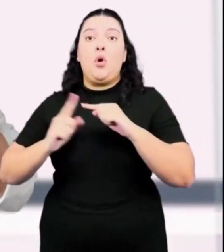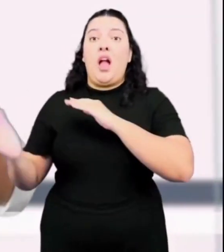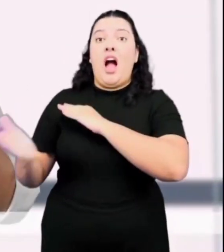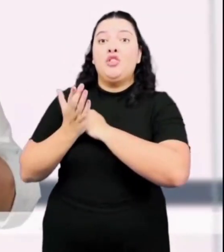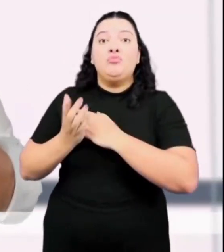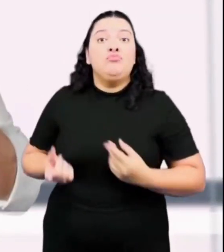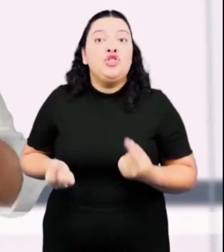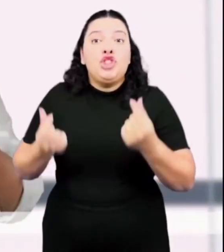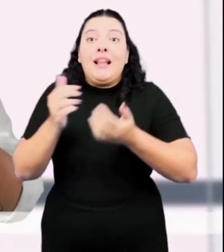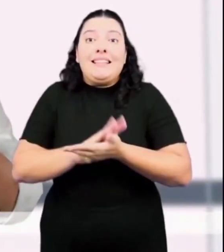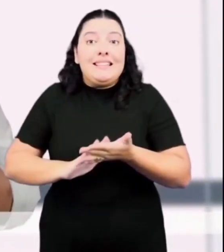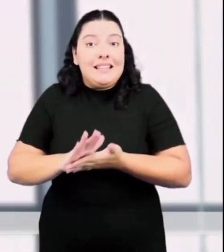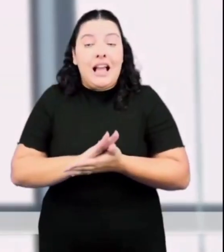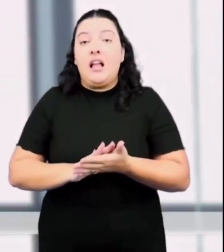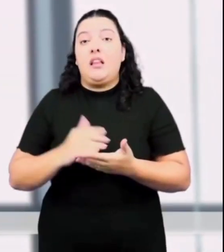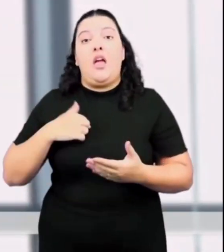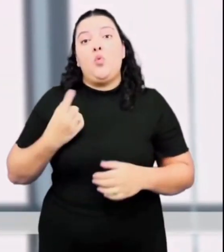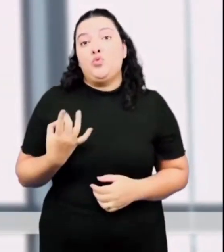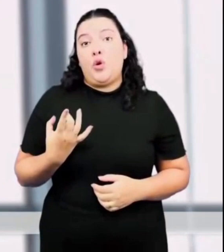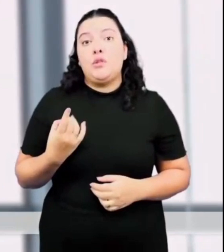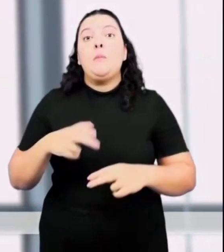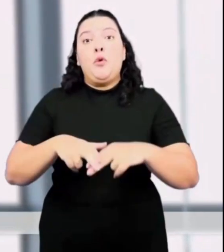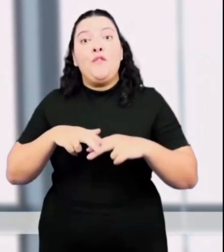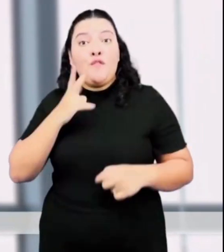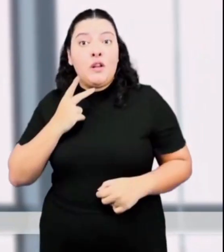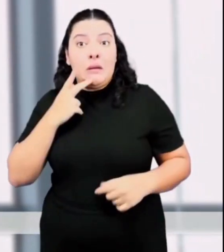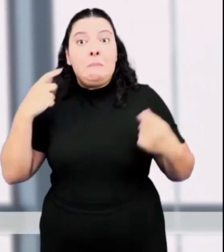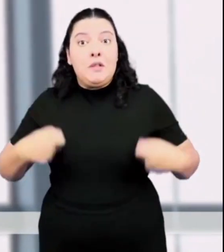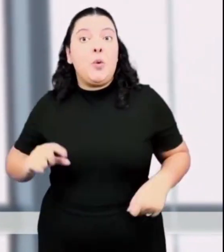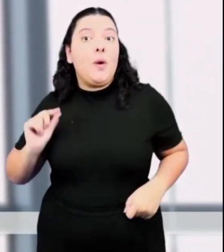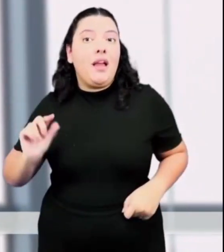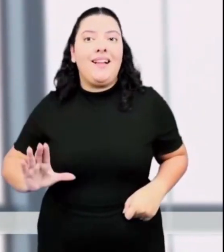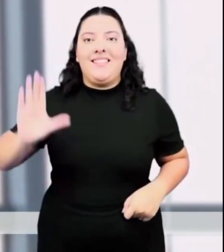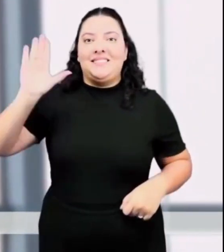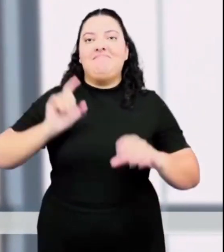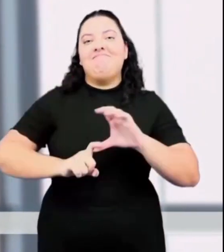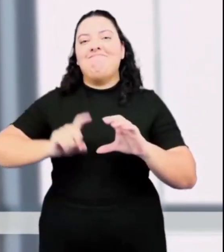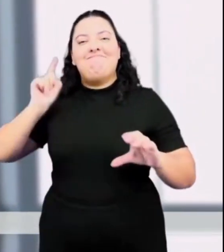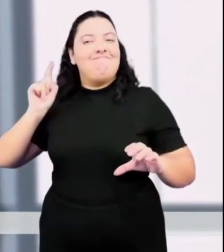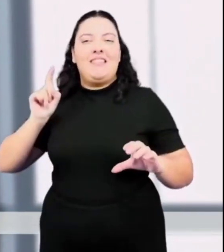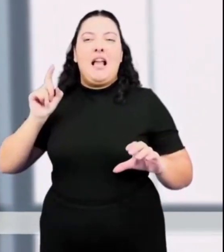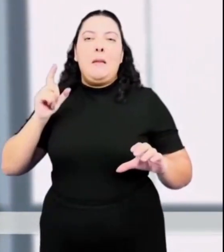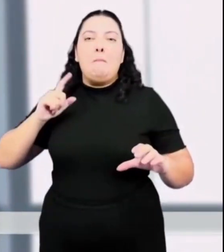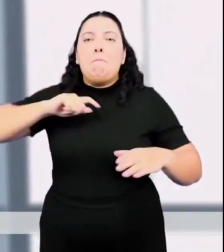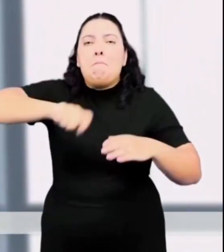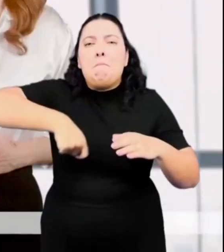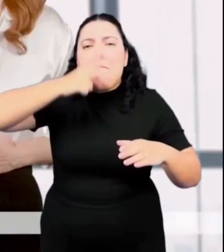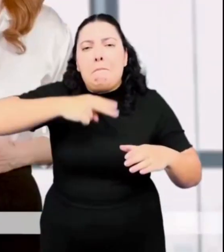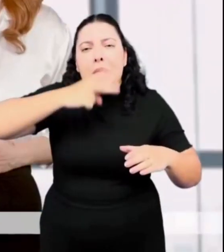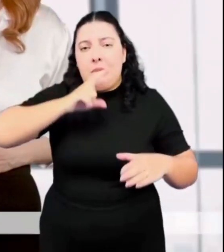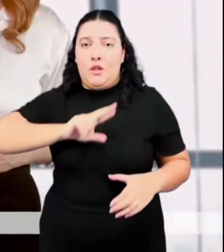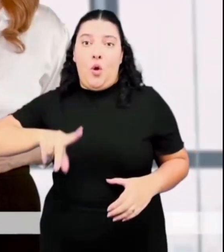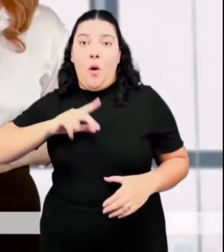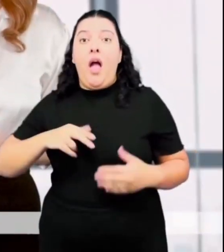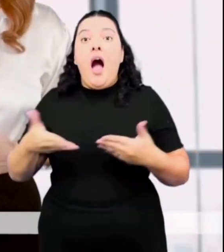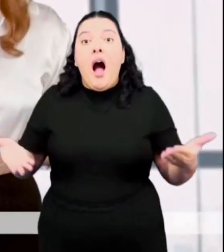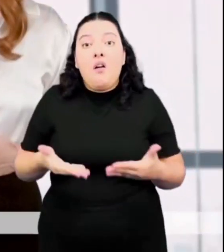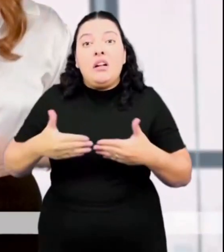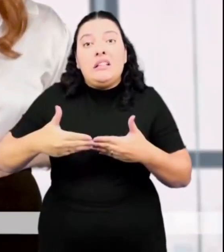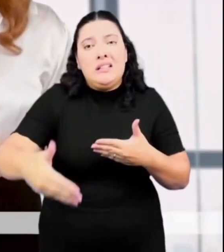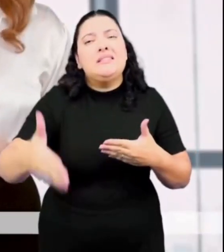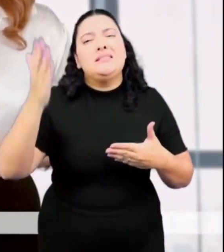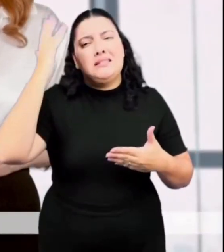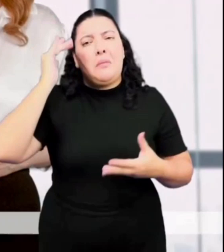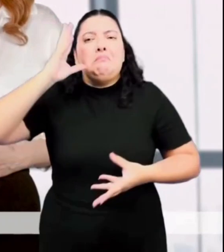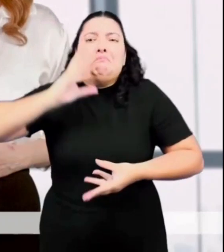padrinhos políticos sem amarras. E é isso que Fortaleza precisa. Um candidato independente de fora das panelinhas. O que vem depois deste